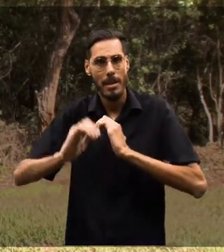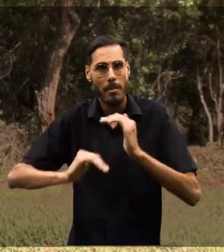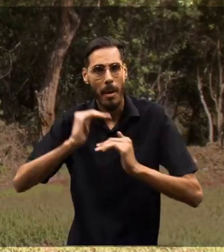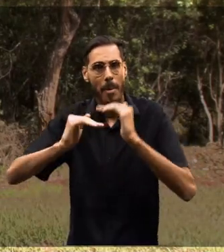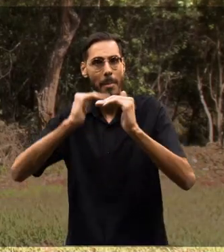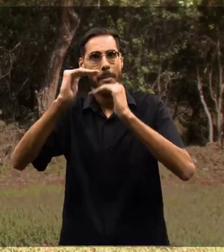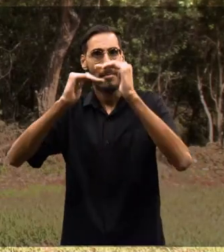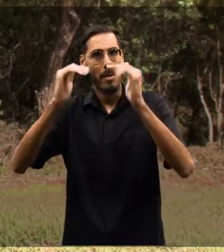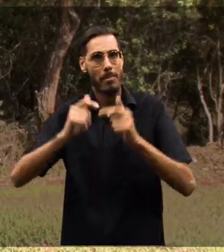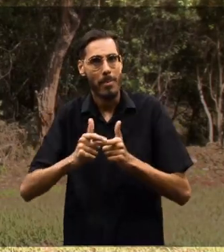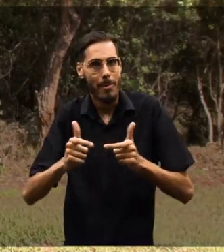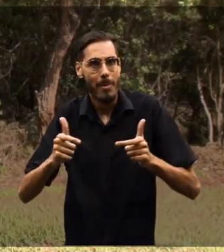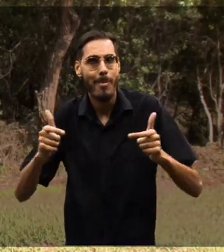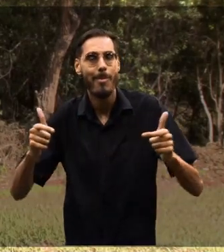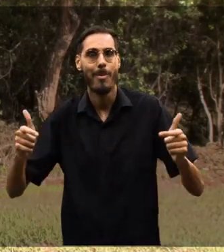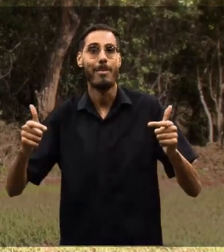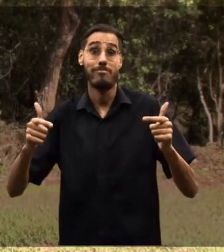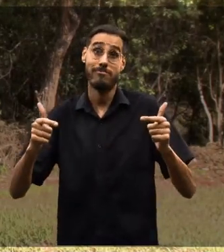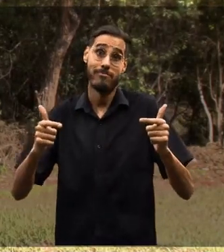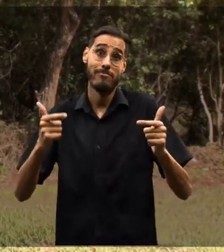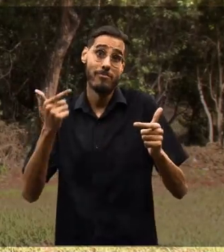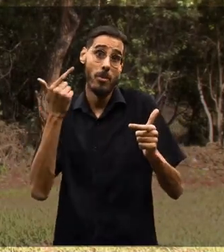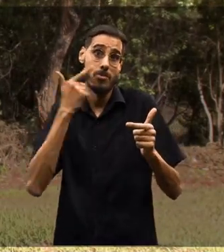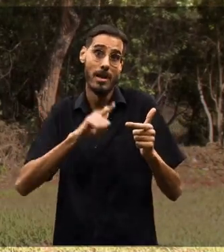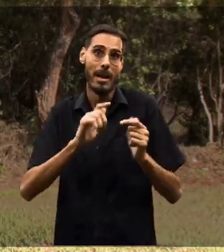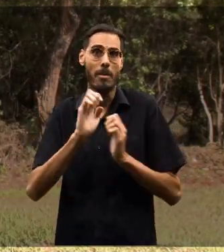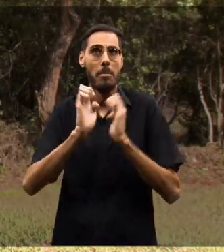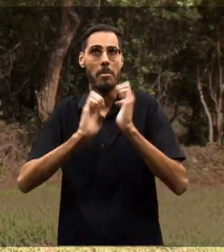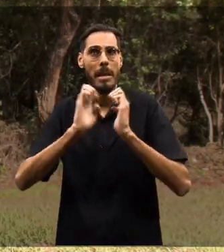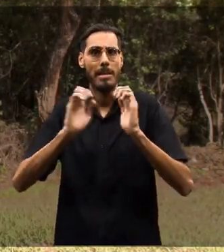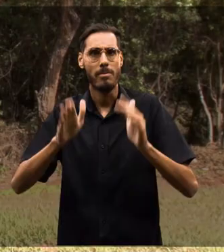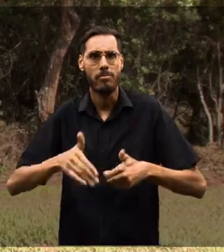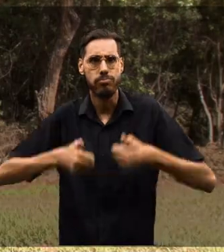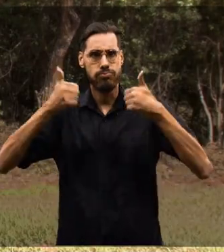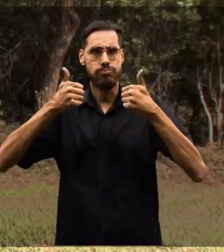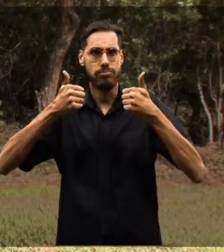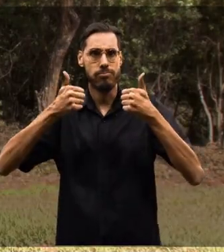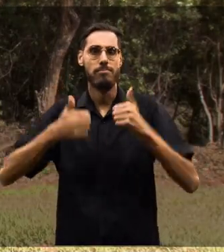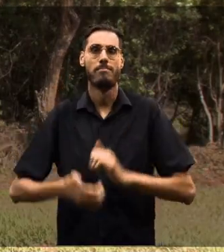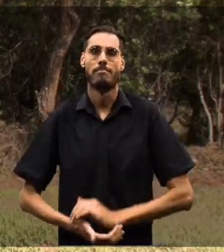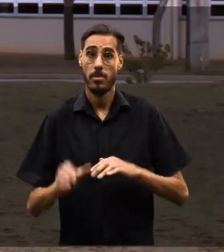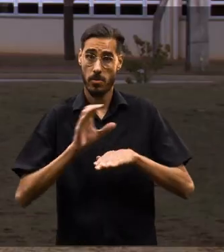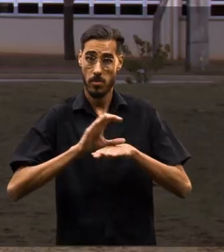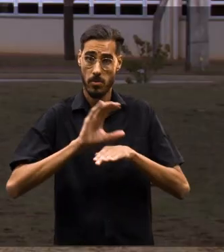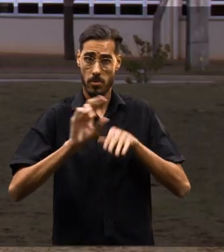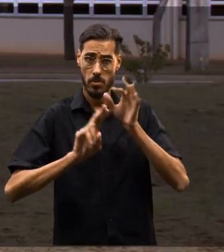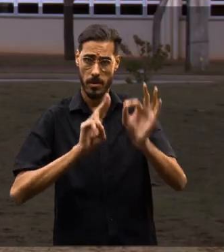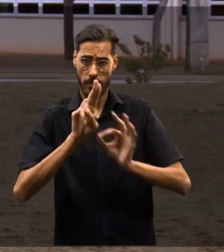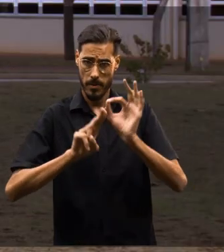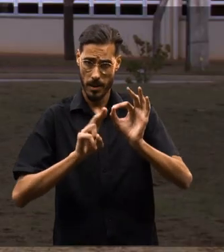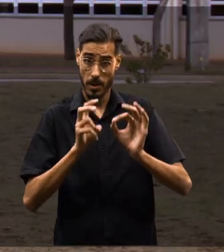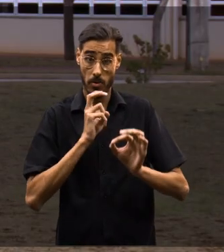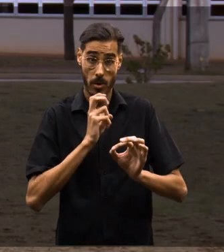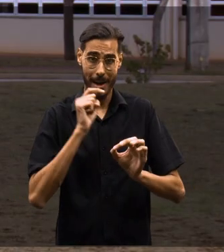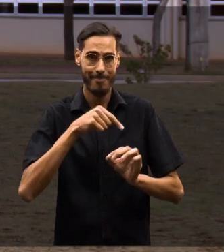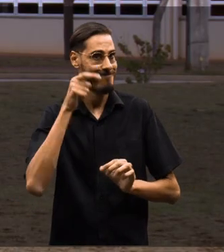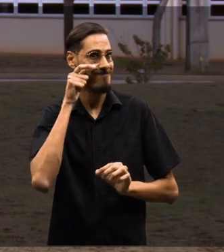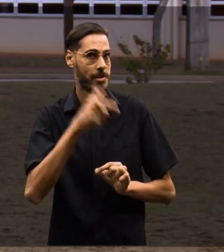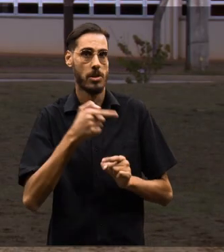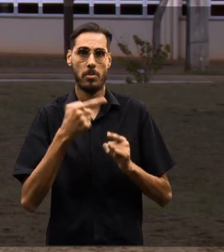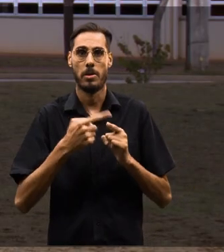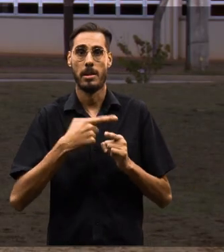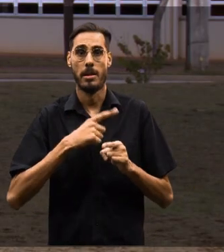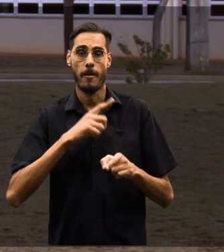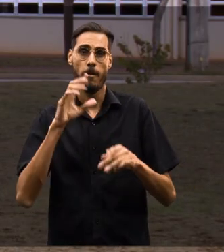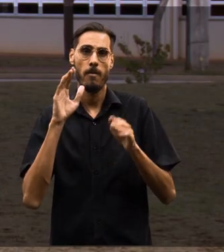crescerem, a otimizarem os seus processos e, quem sabe, se tornarem grandes empresas ainda maiores do que já são. O curso do Oscar Sorocaba é muito